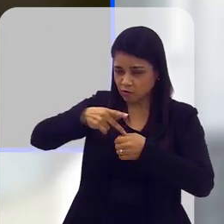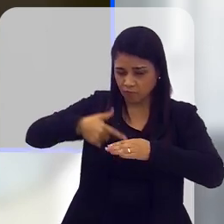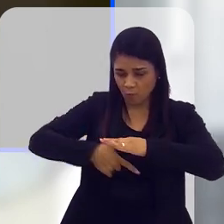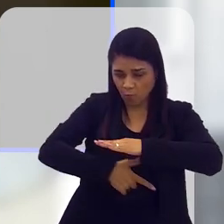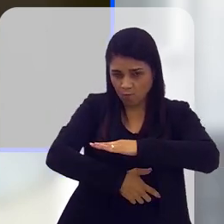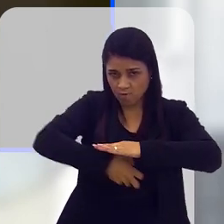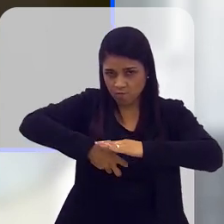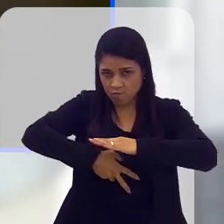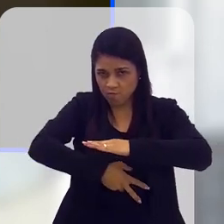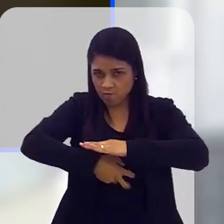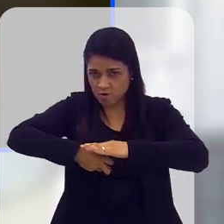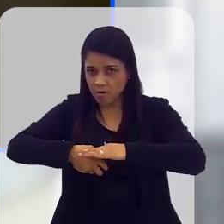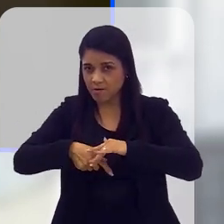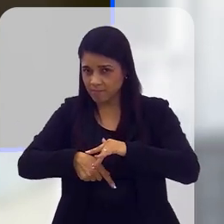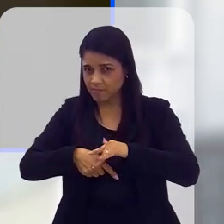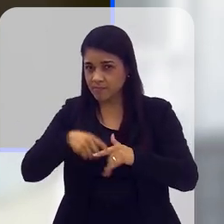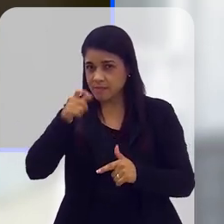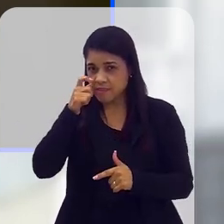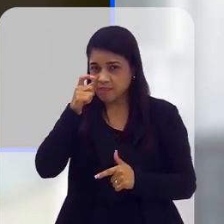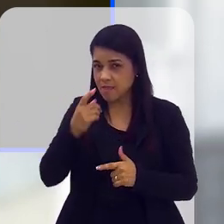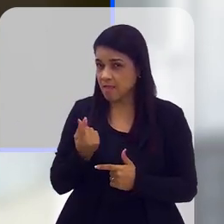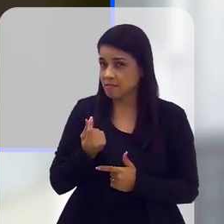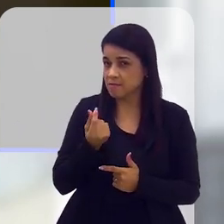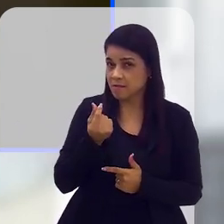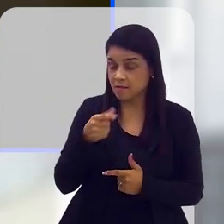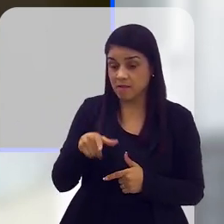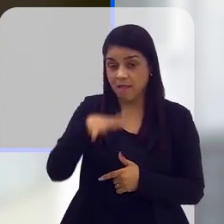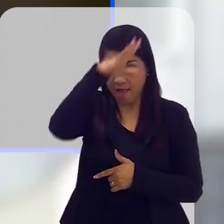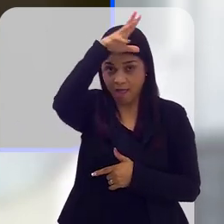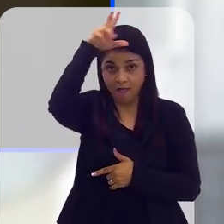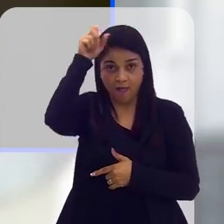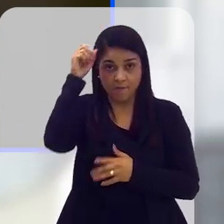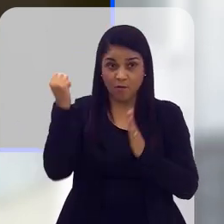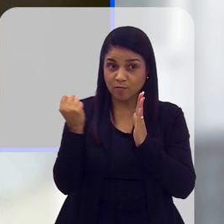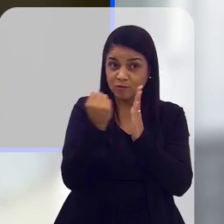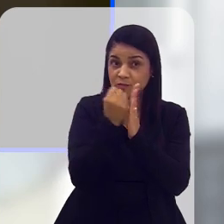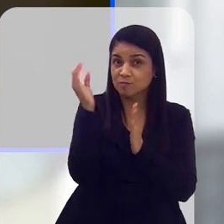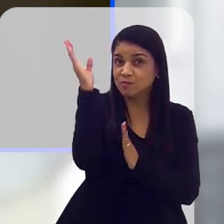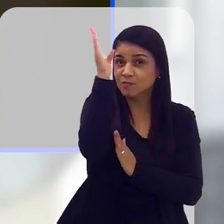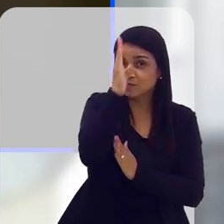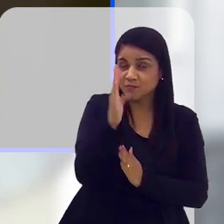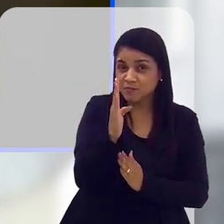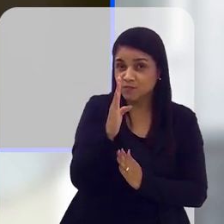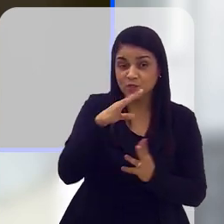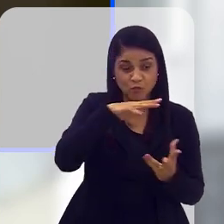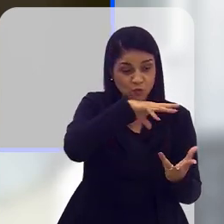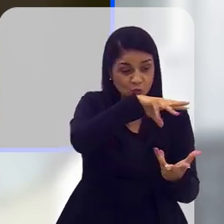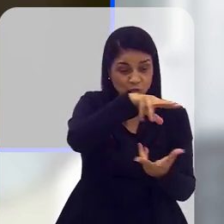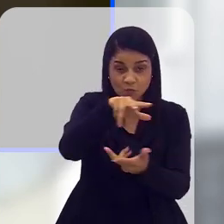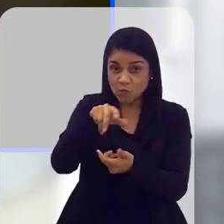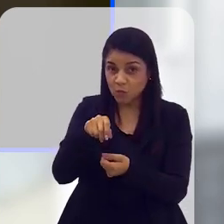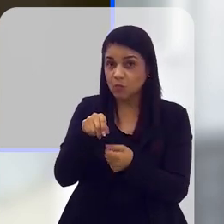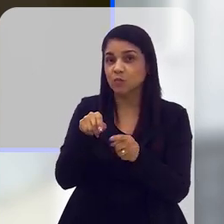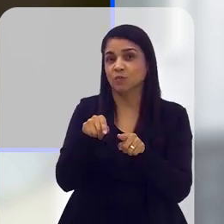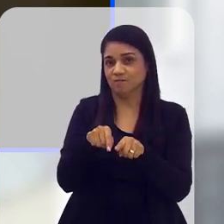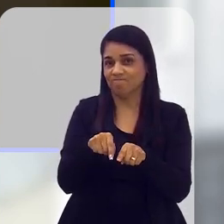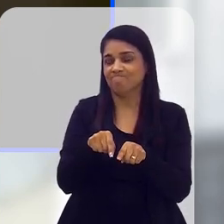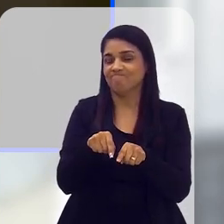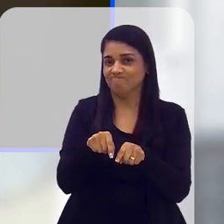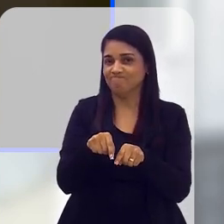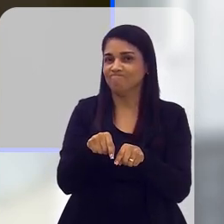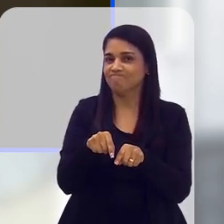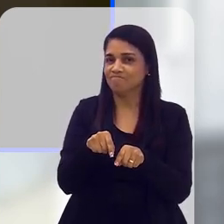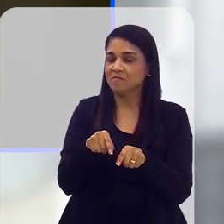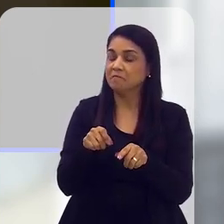combustíveis fósseis, de forma geral, e talvez a Amazônia, ser um símbolo não só nacional, mas um símbolo realmente